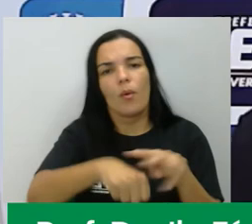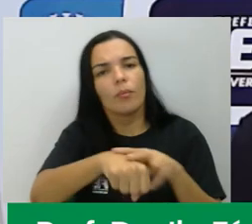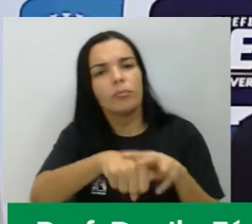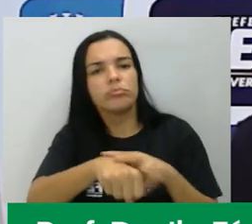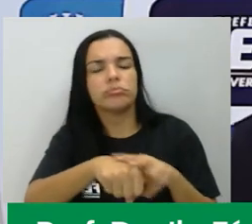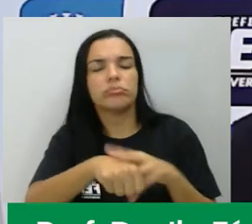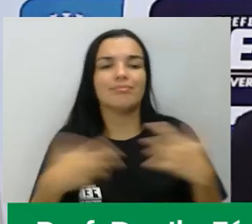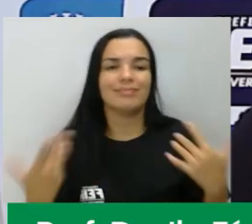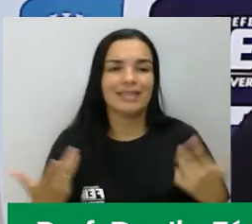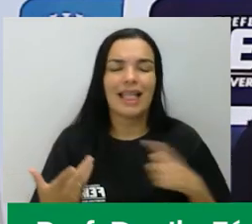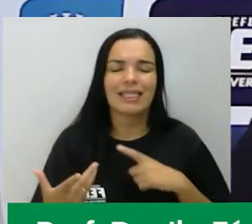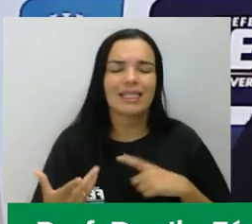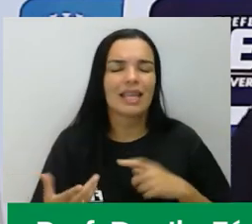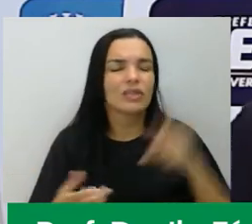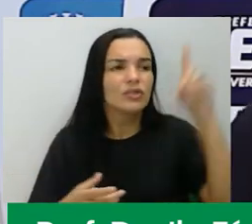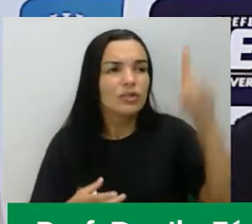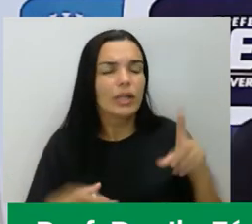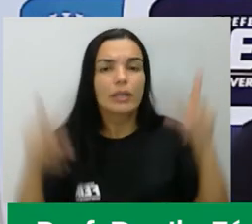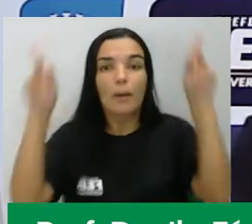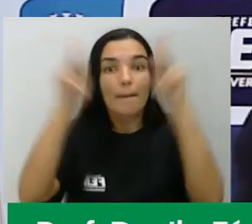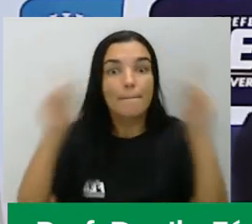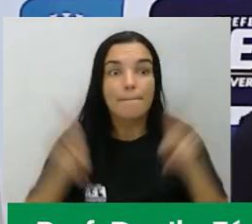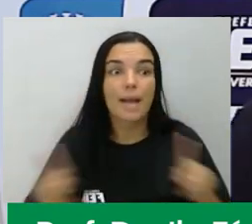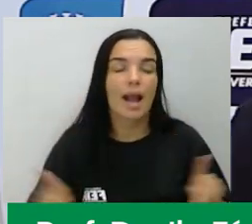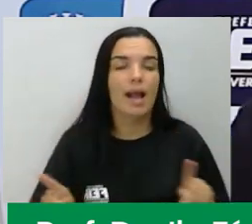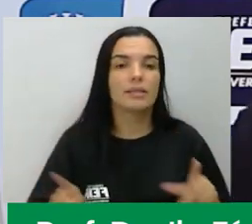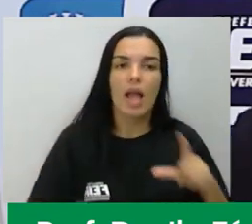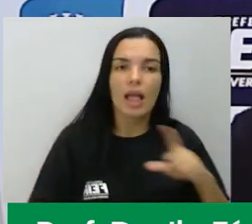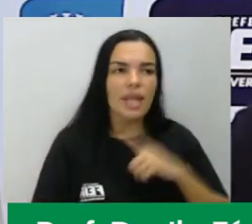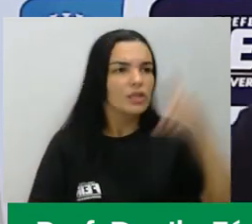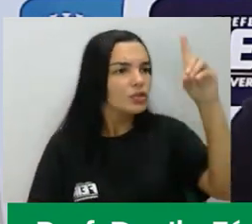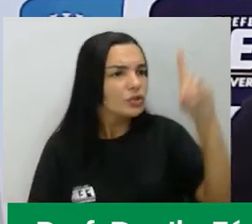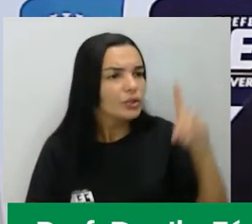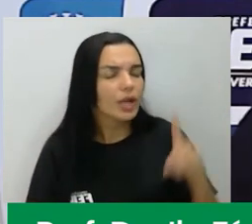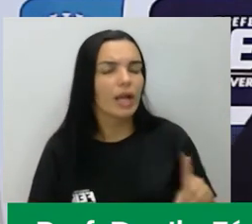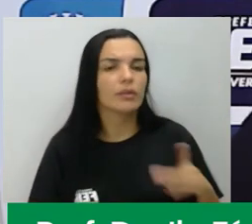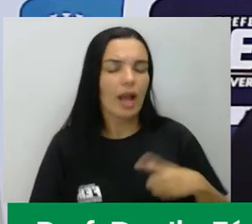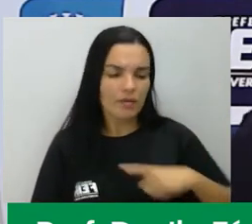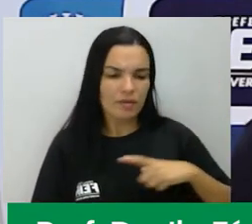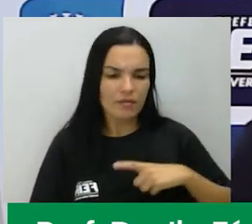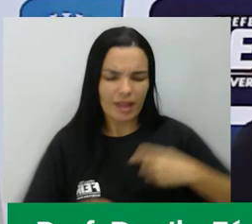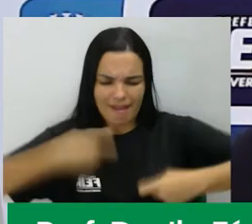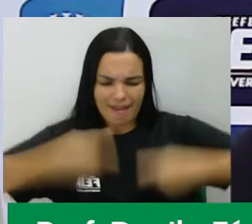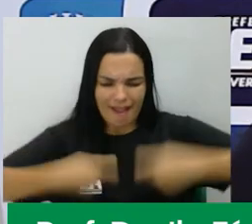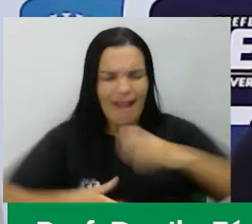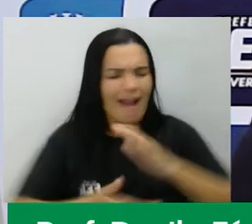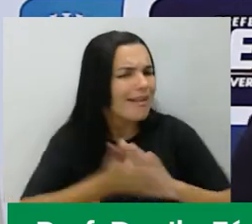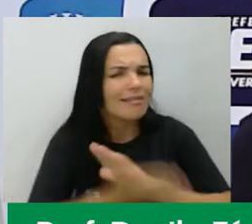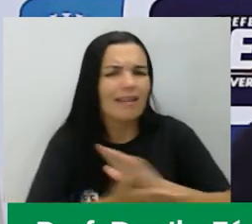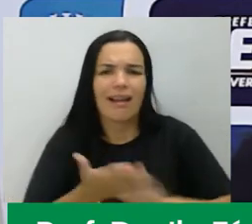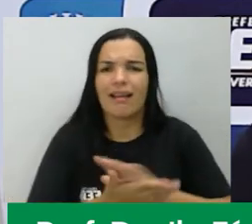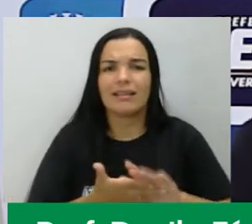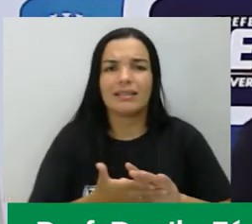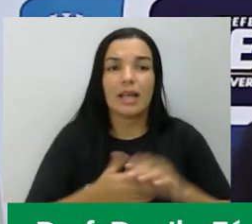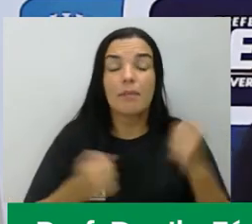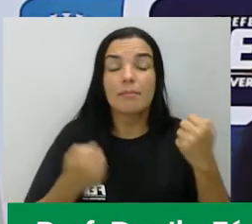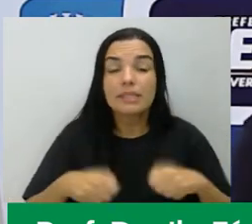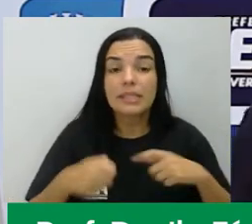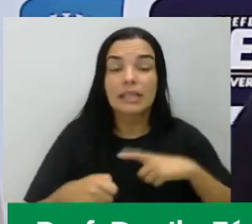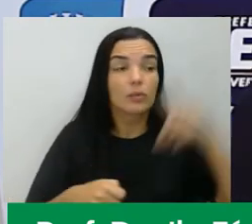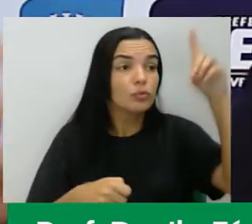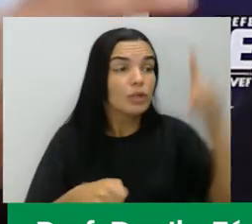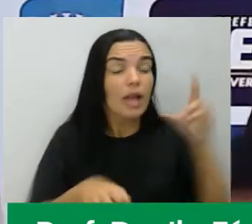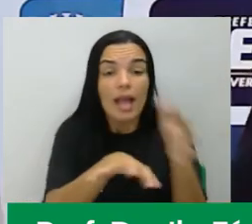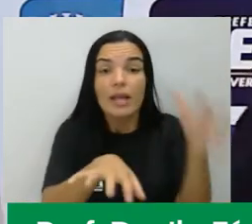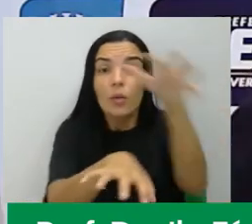O direito a você não viver num mundo conturbado por guerras. E o direito de inclusão das pessoas de necessidade especial. E muitos mais.